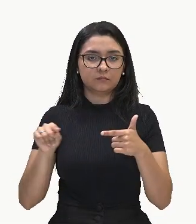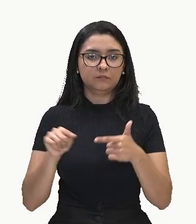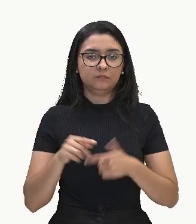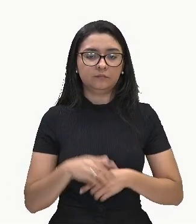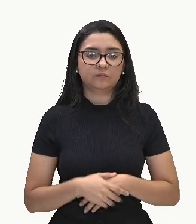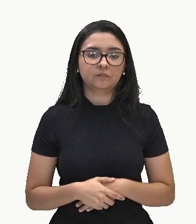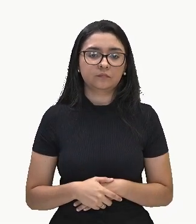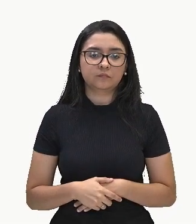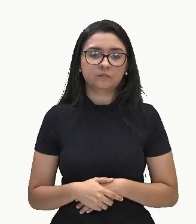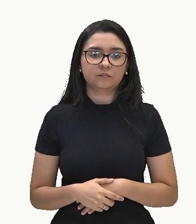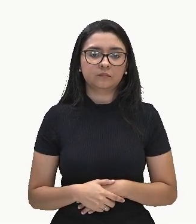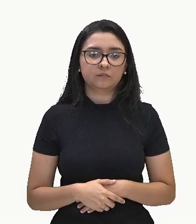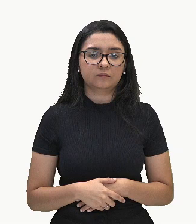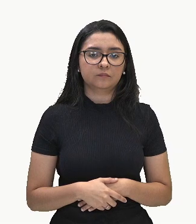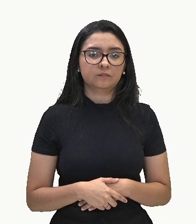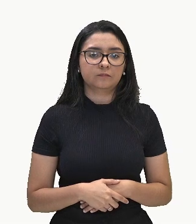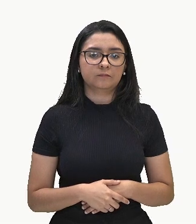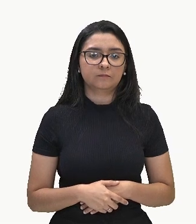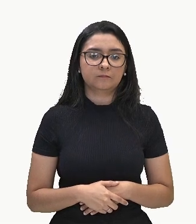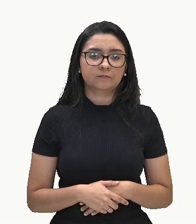Nosso divisor.